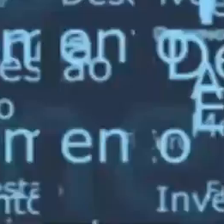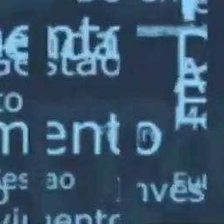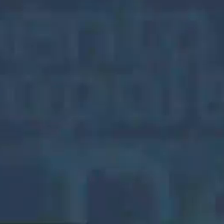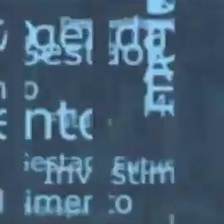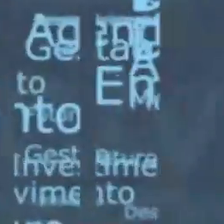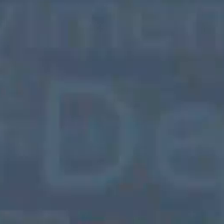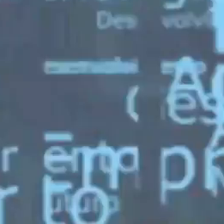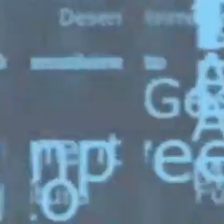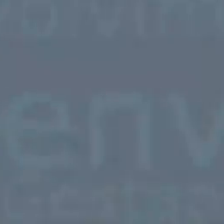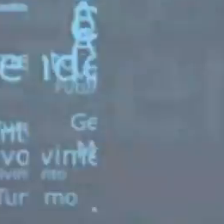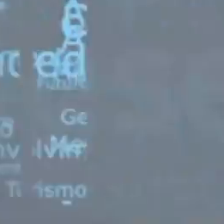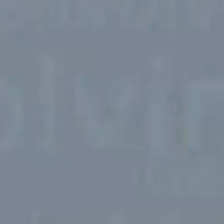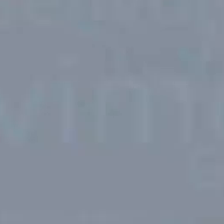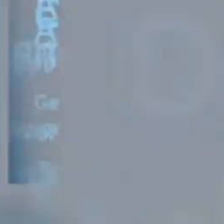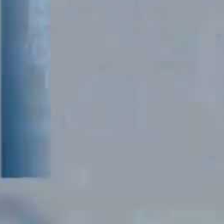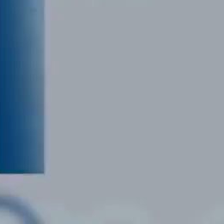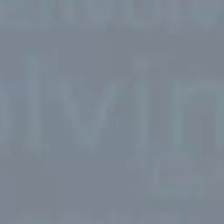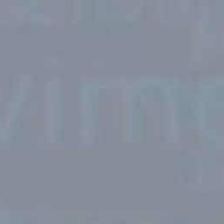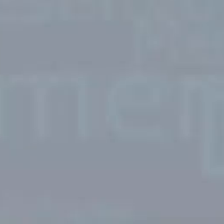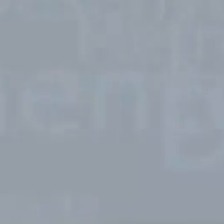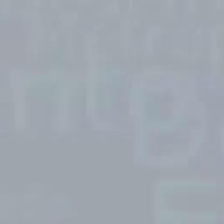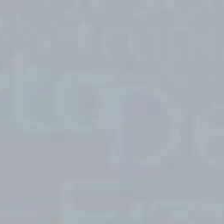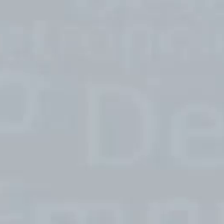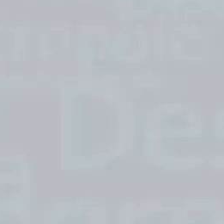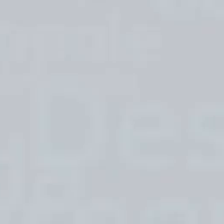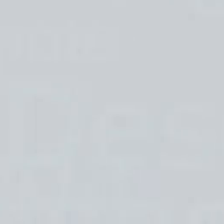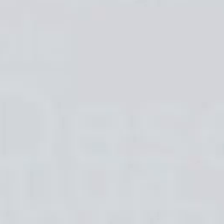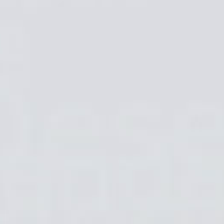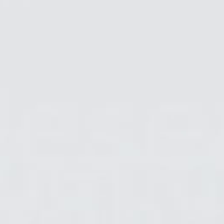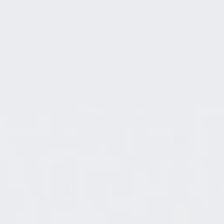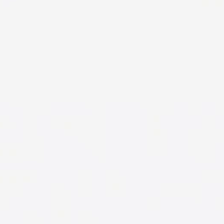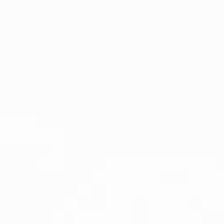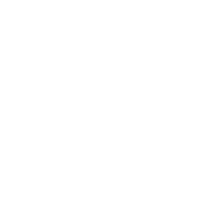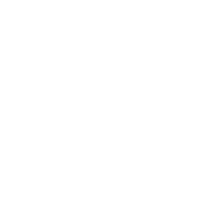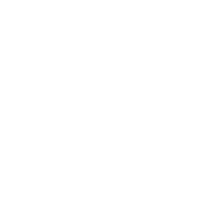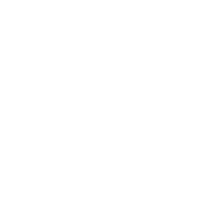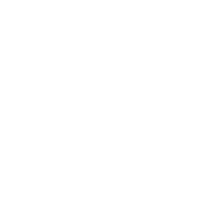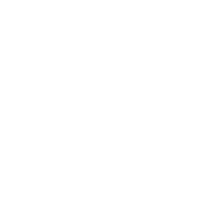Transcrição e Quintena Coelho Transcrição e